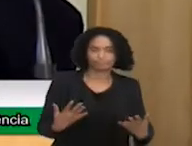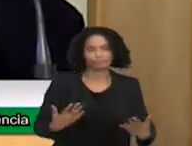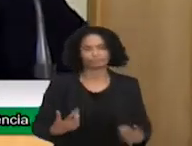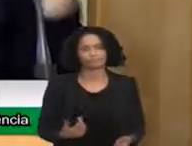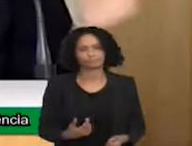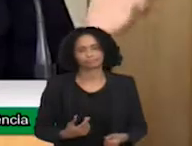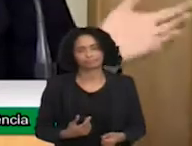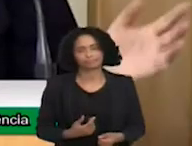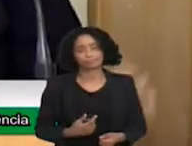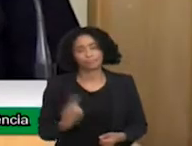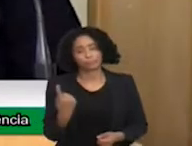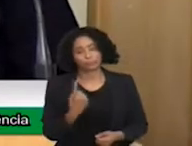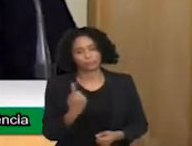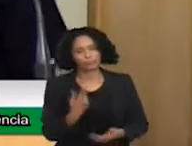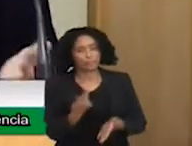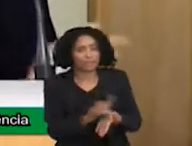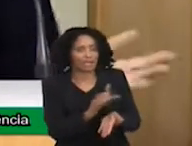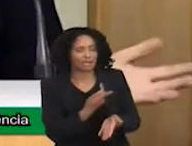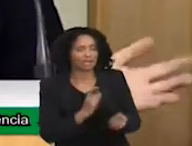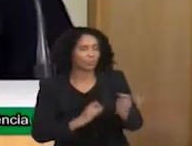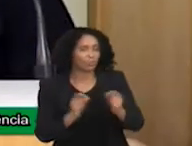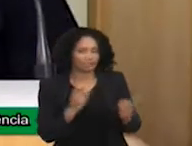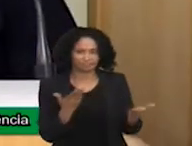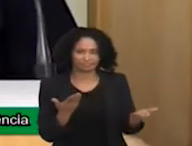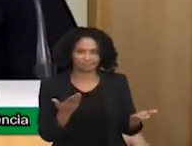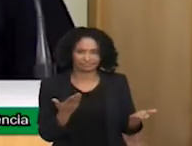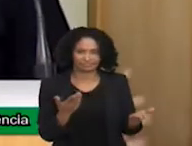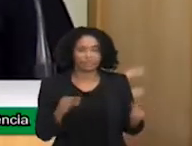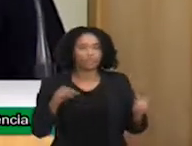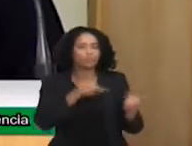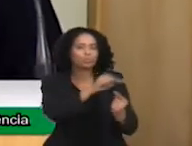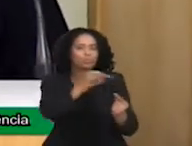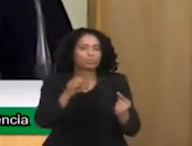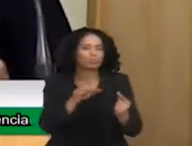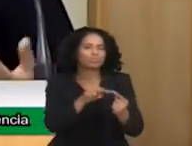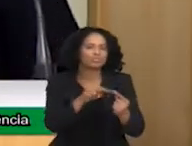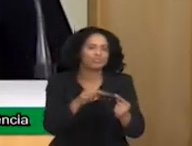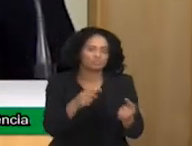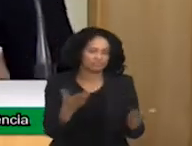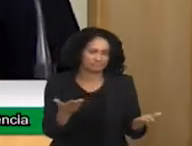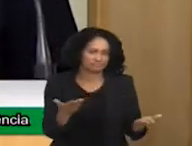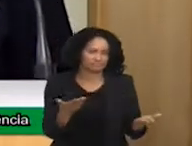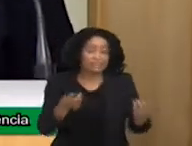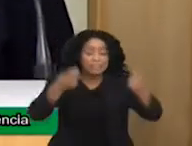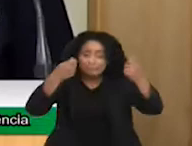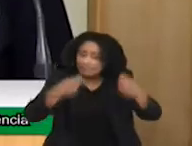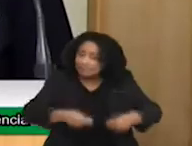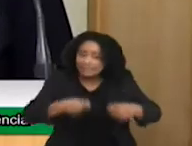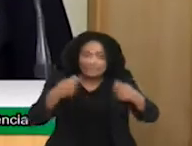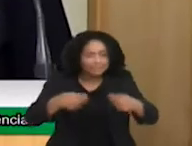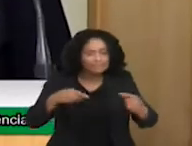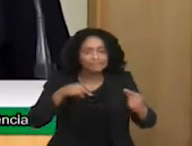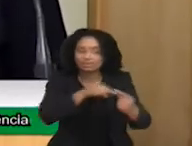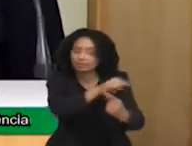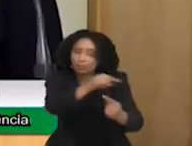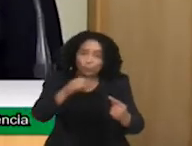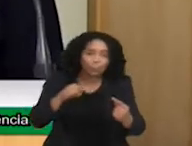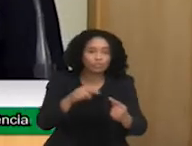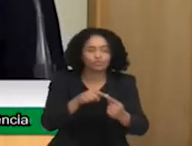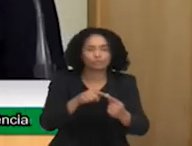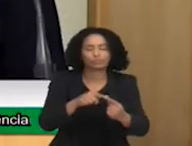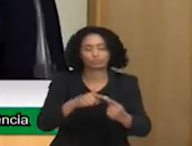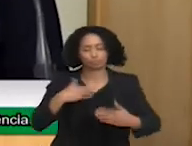está errada é o modelo de visão. A gente precisa ter um modelo... Implementar o modelo biopsicossocial da